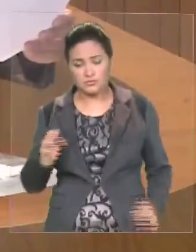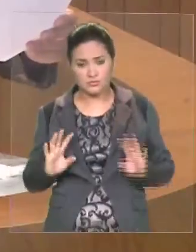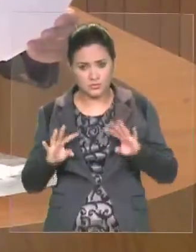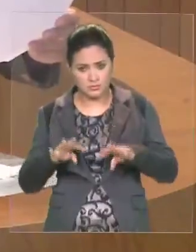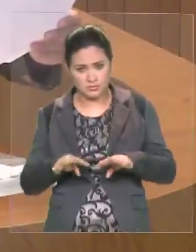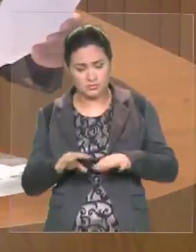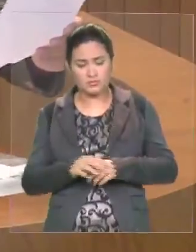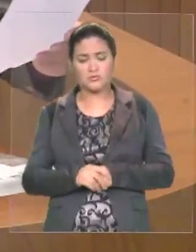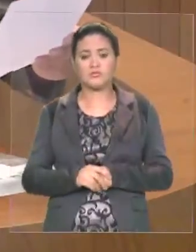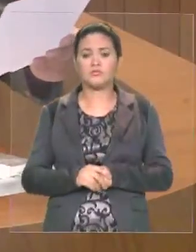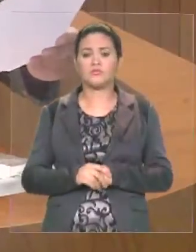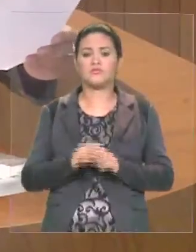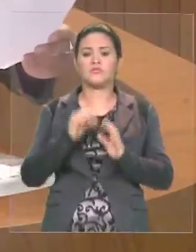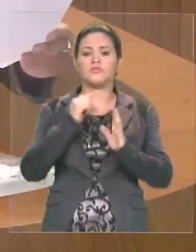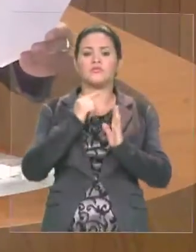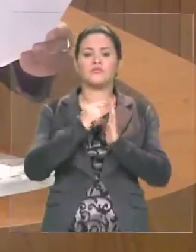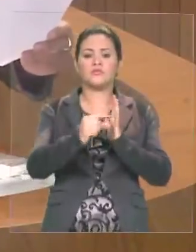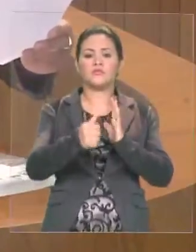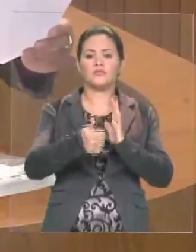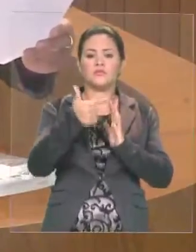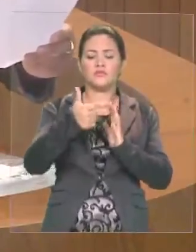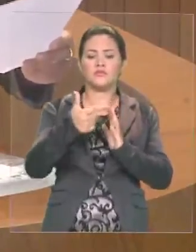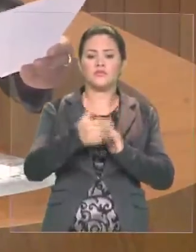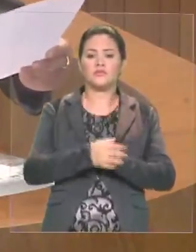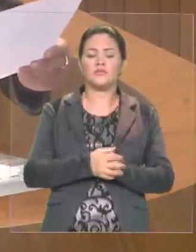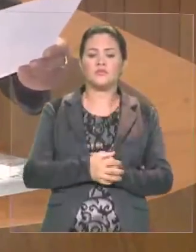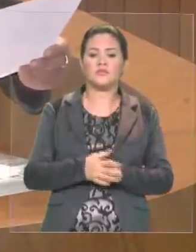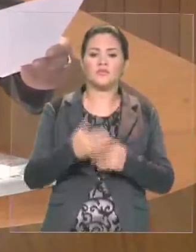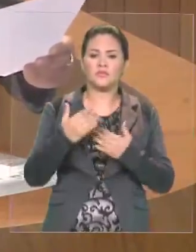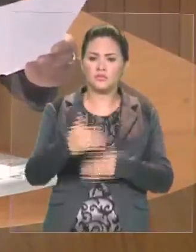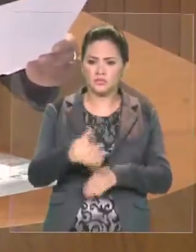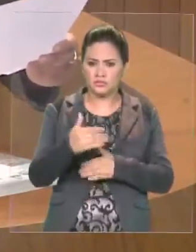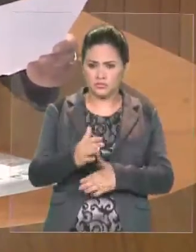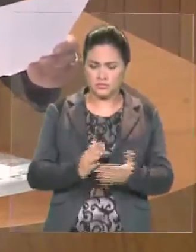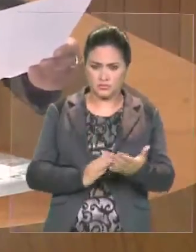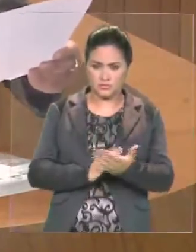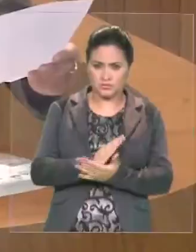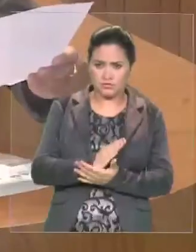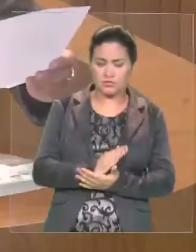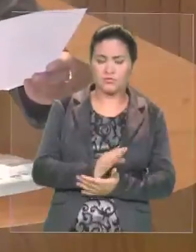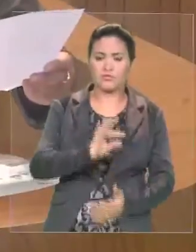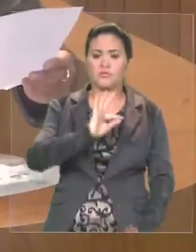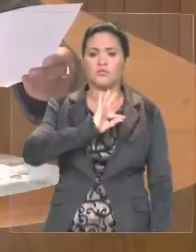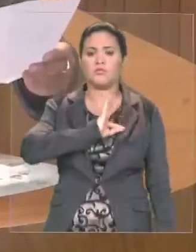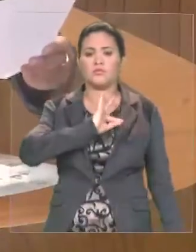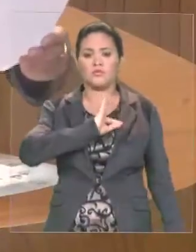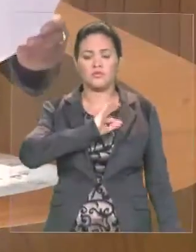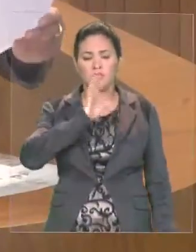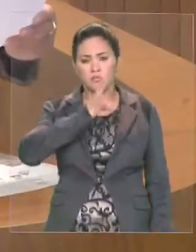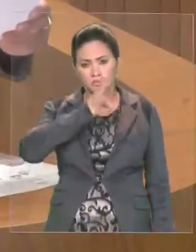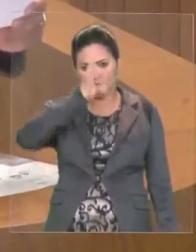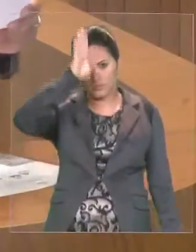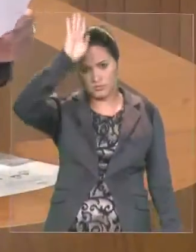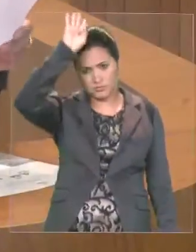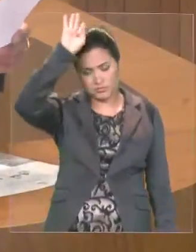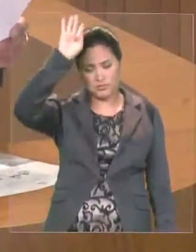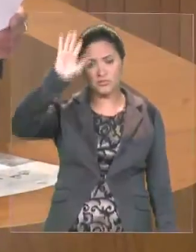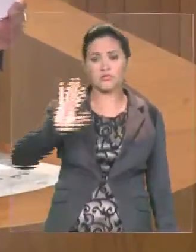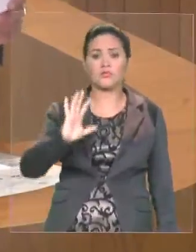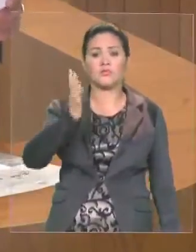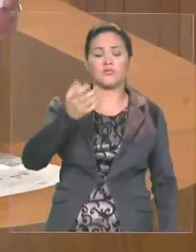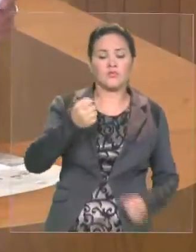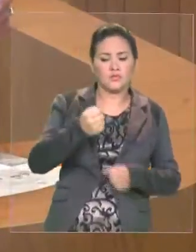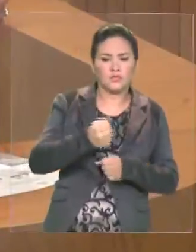que diz o seguinte, o concurso público para ingresso na Polícia Militar, no Corpo de Bombeiros Militares, será realizado anualmente